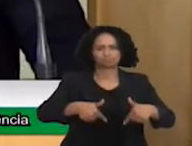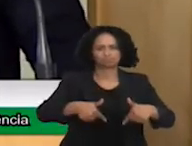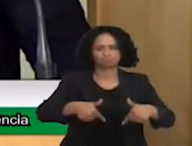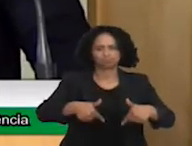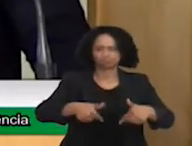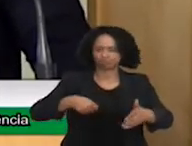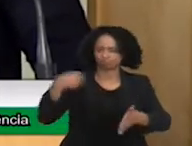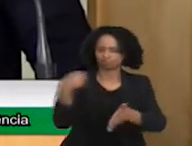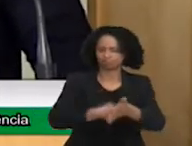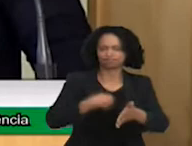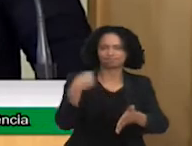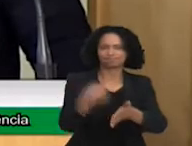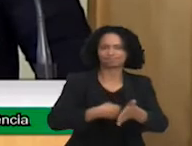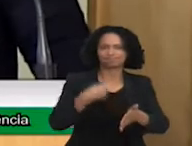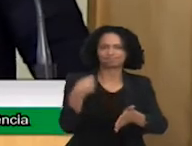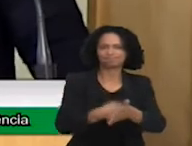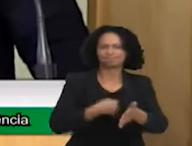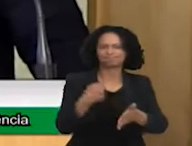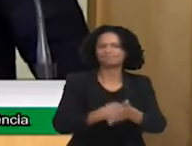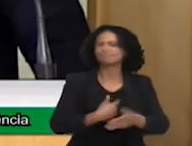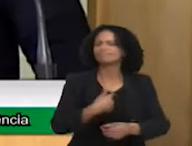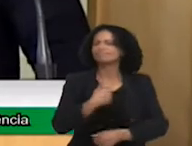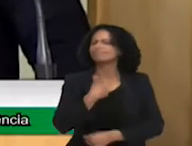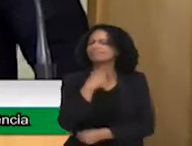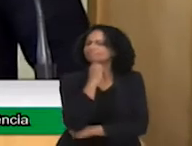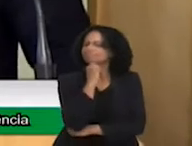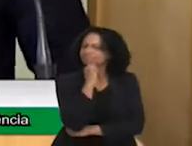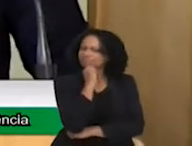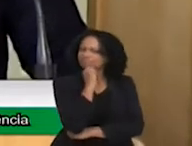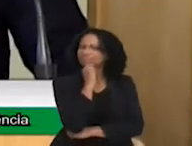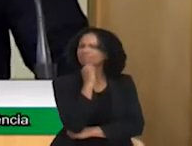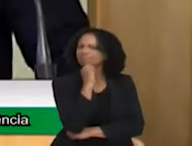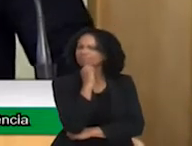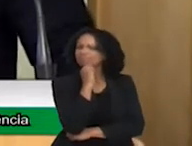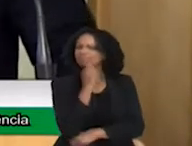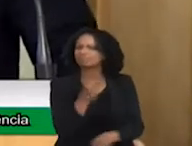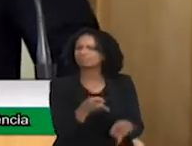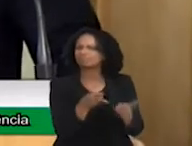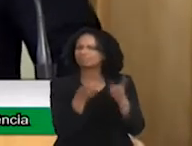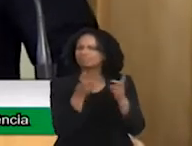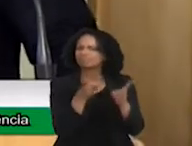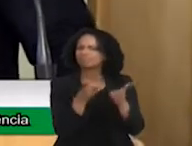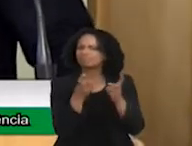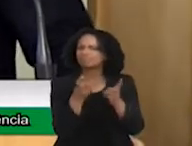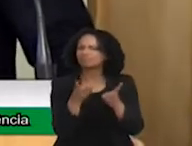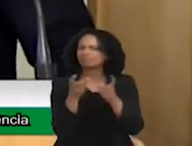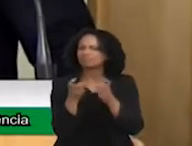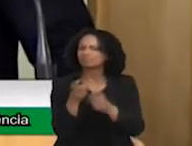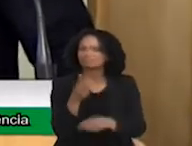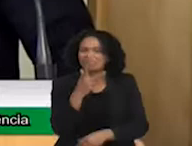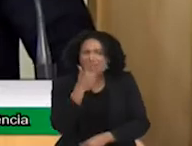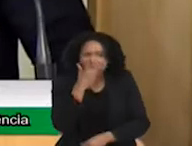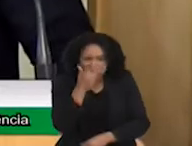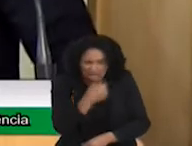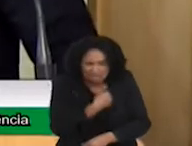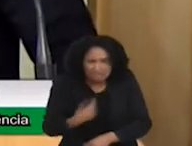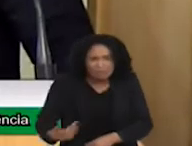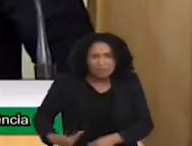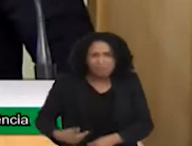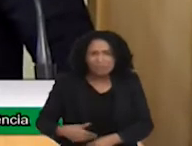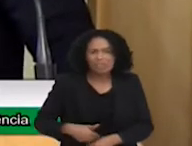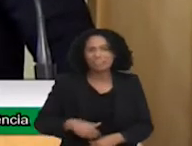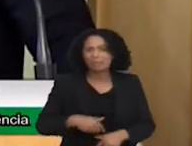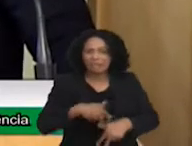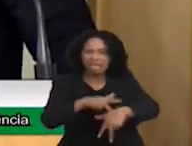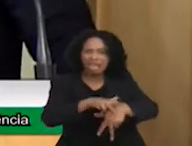fazia com que as mães iam e voltavam. Fazia das mães pingue-pongue. Eu era uma dessas pingue-pongue.